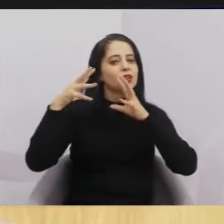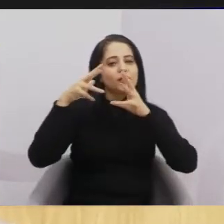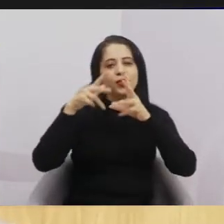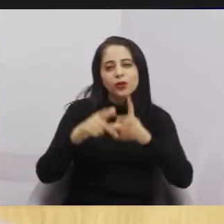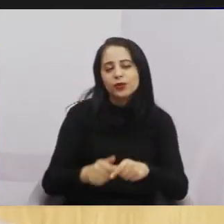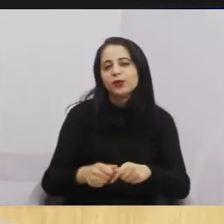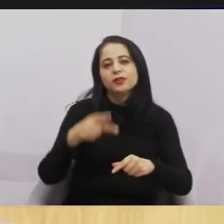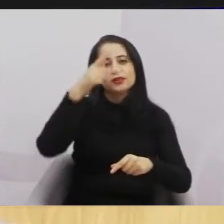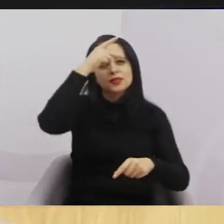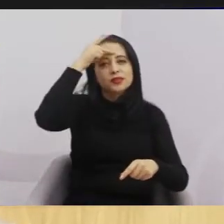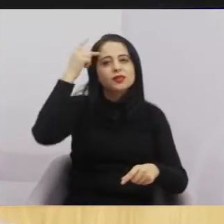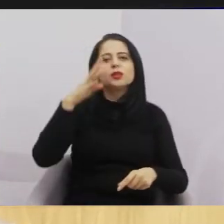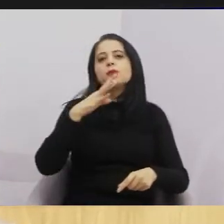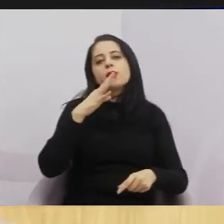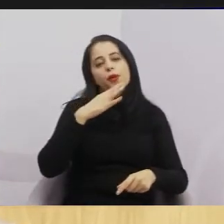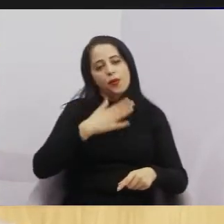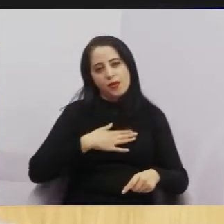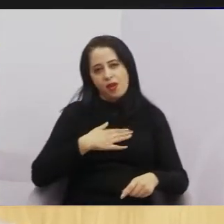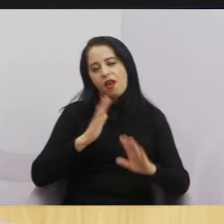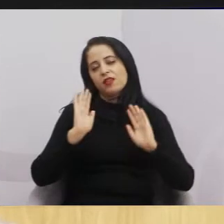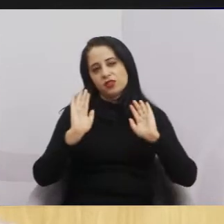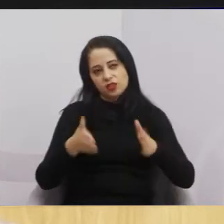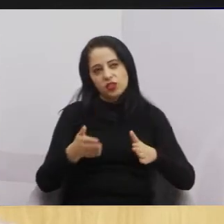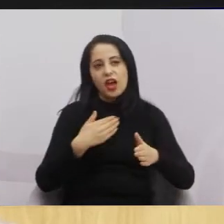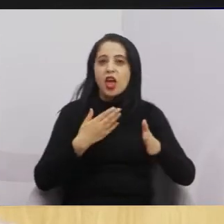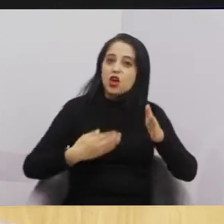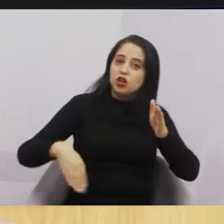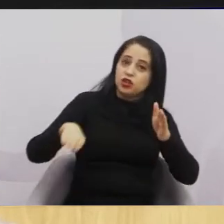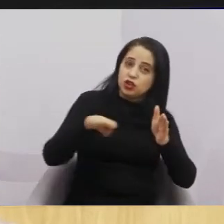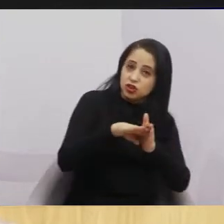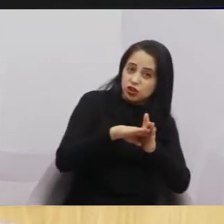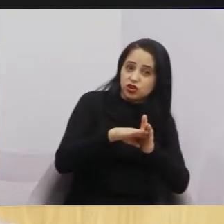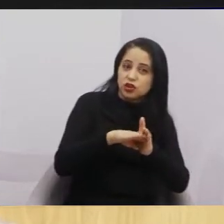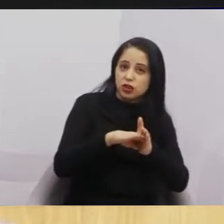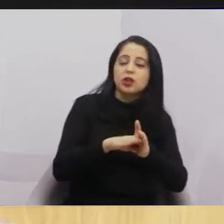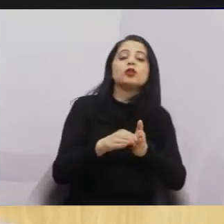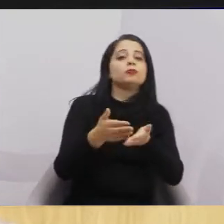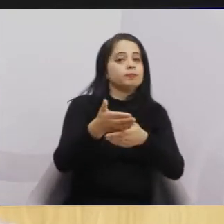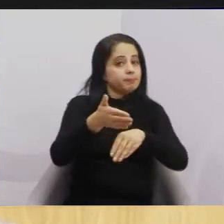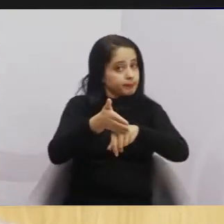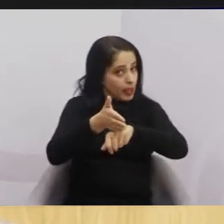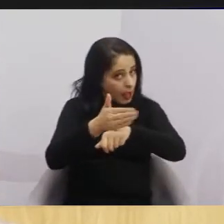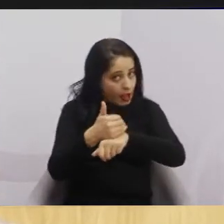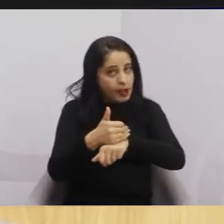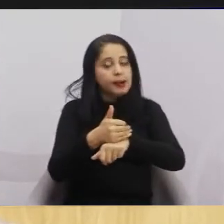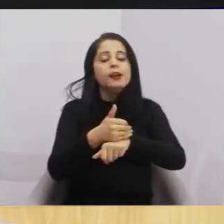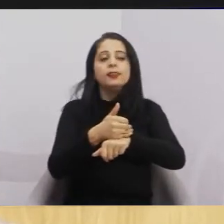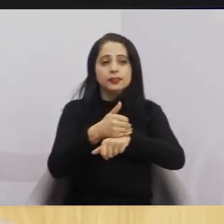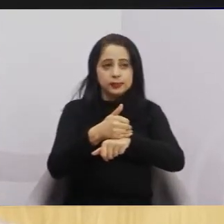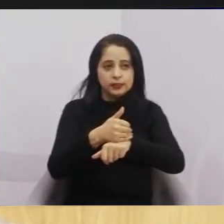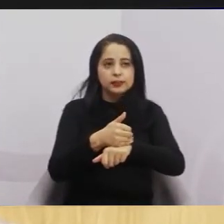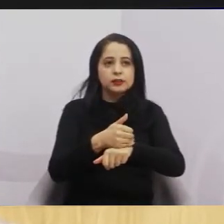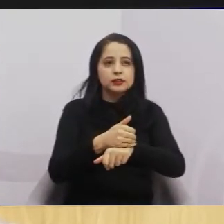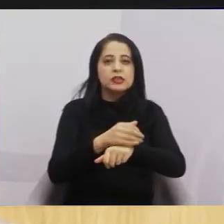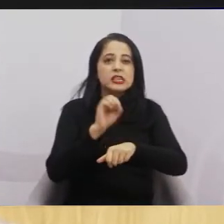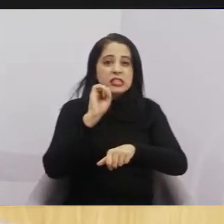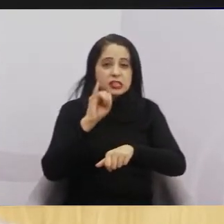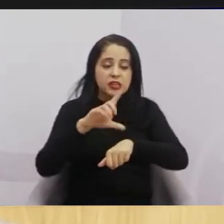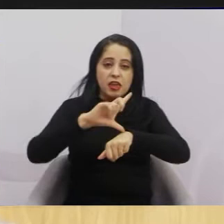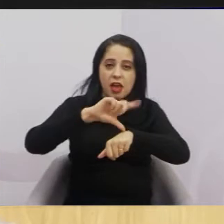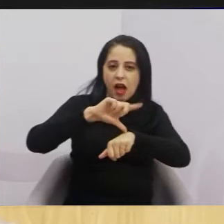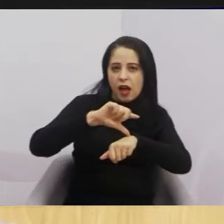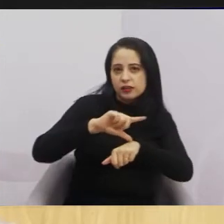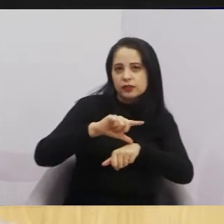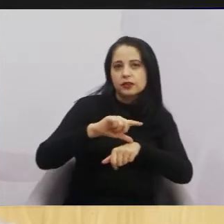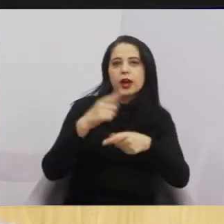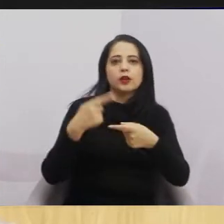horário que eu chego, que eu saio. Quando chega um pouquinho mais tarde, é porque eu estou fazendo alguma coisa particular, minha, mas estou à